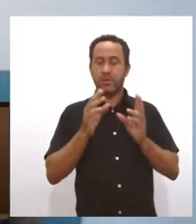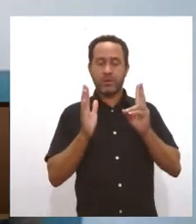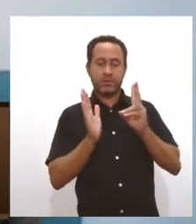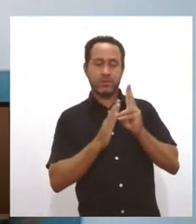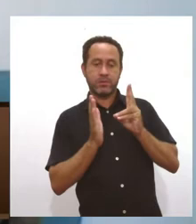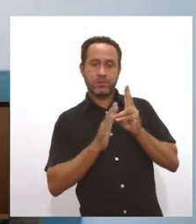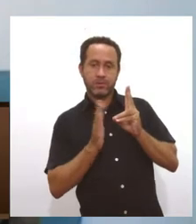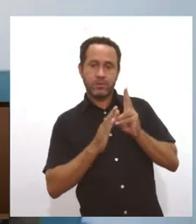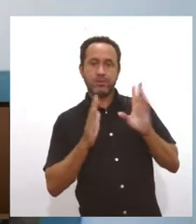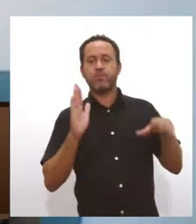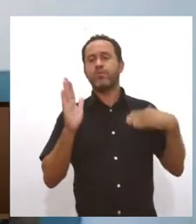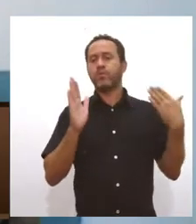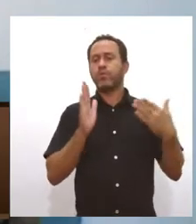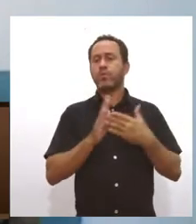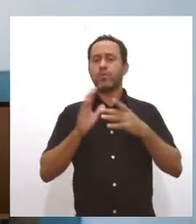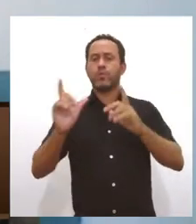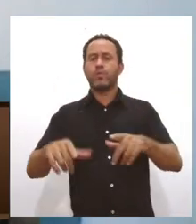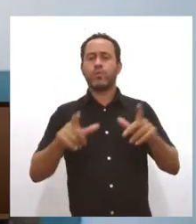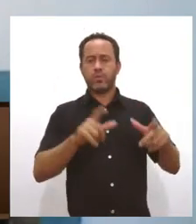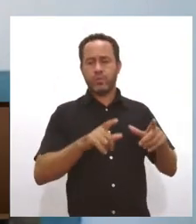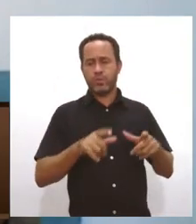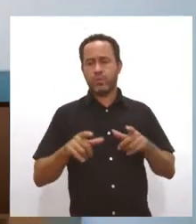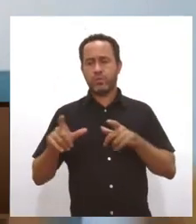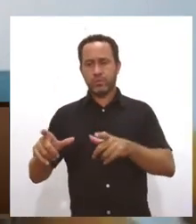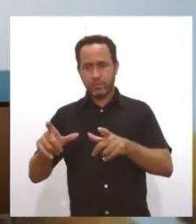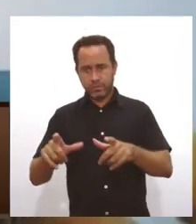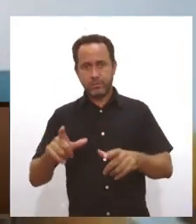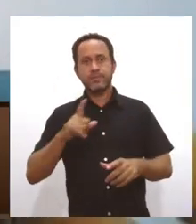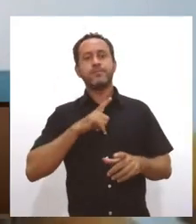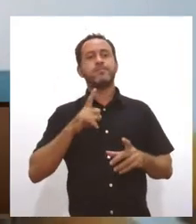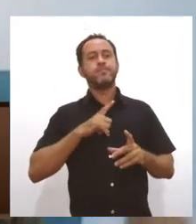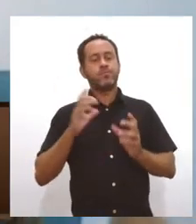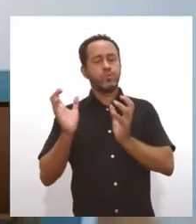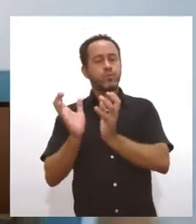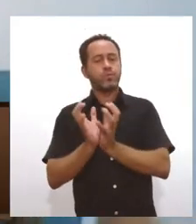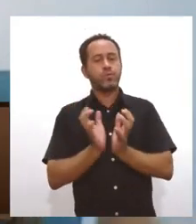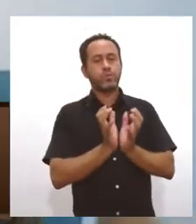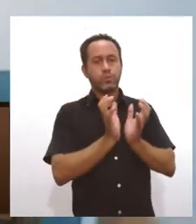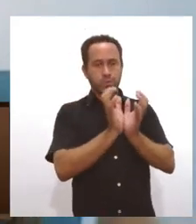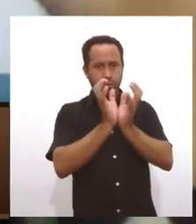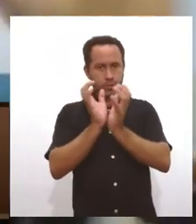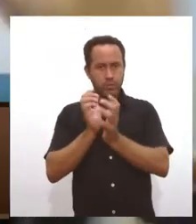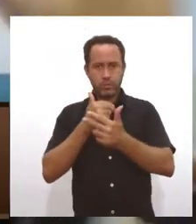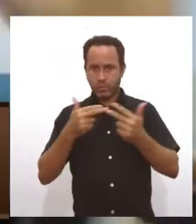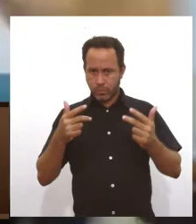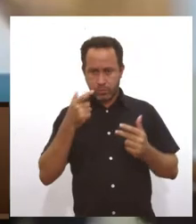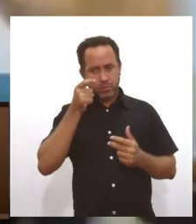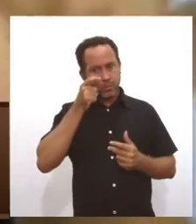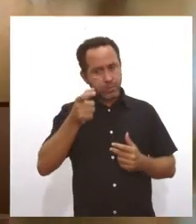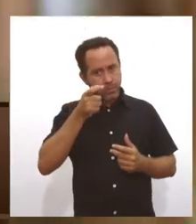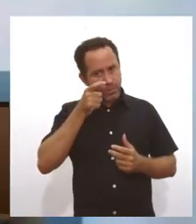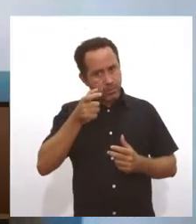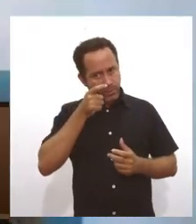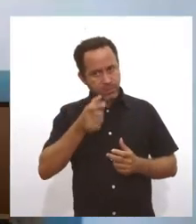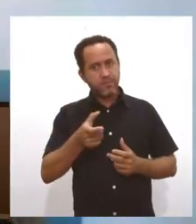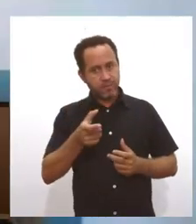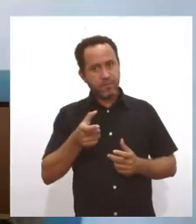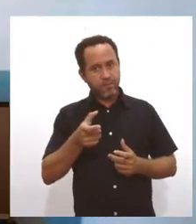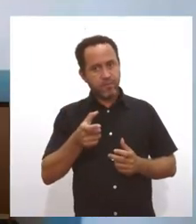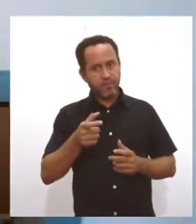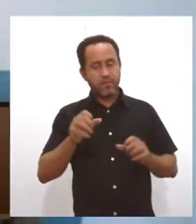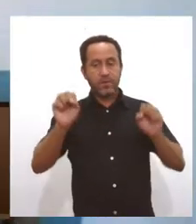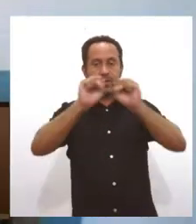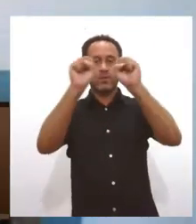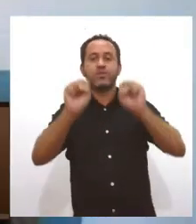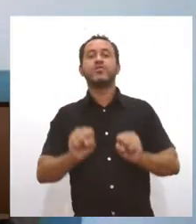Em toda discussão ambiental, existe sempre uma gama de questões Que é preciso se olhar com esse olhar sistêmico,